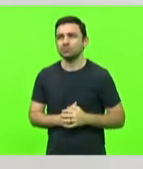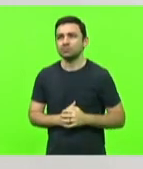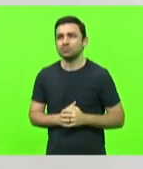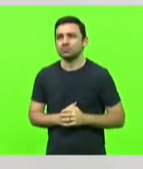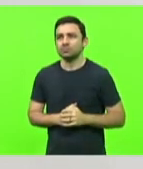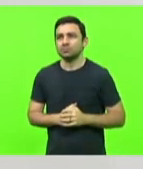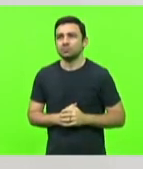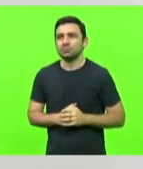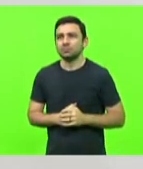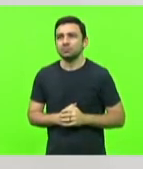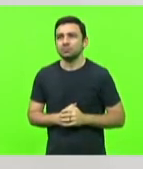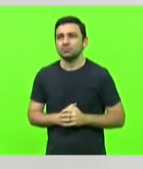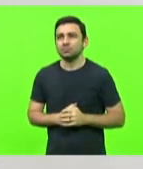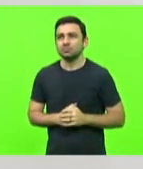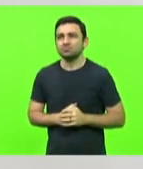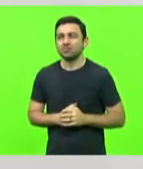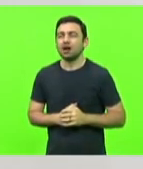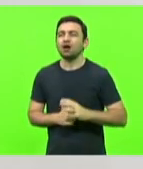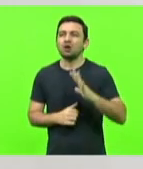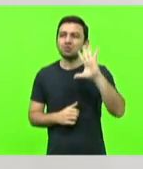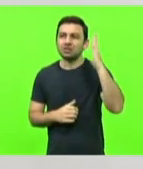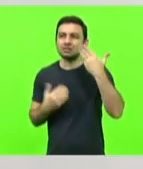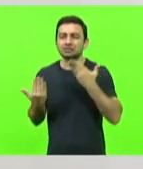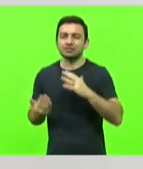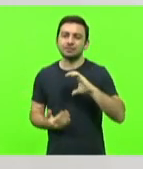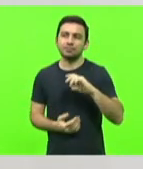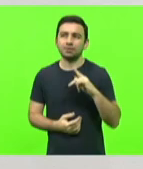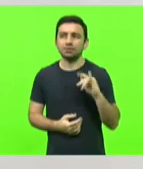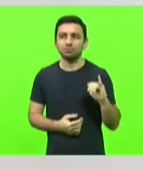o que estão fazendo ali na CPI.